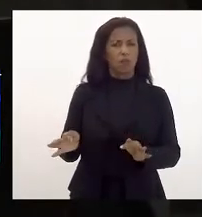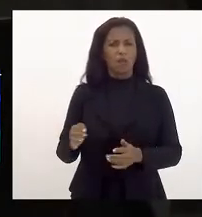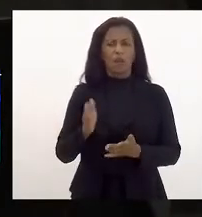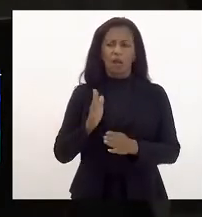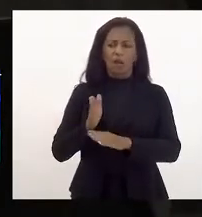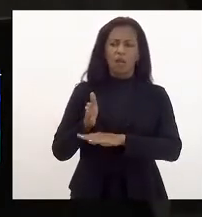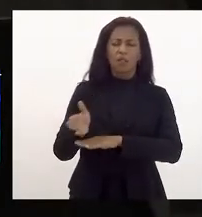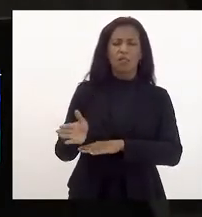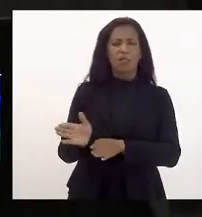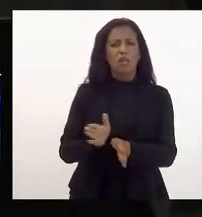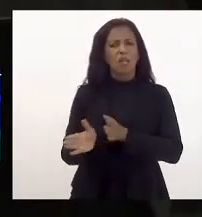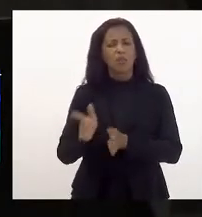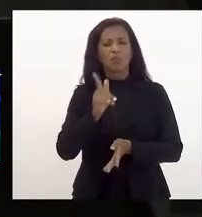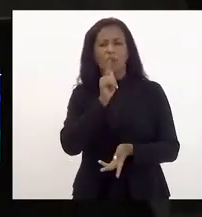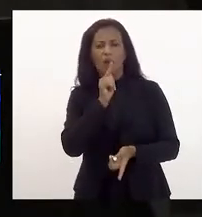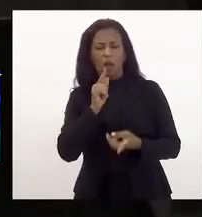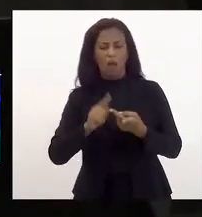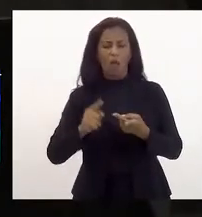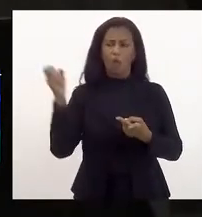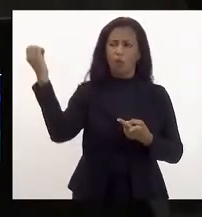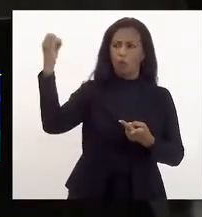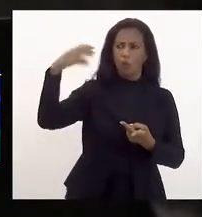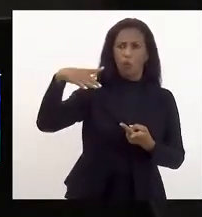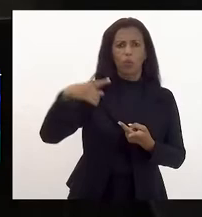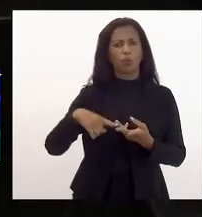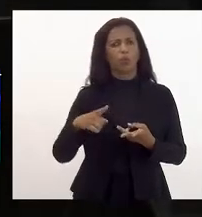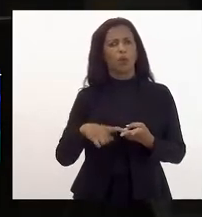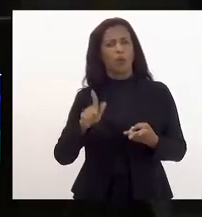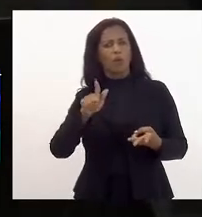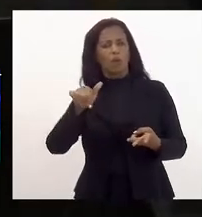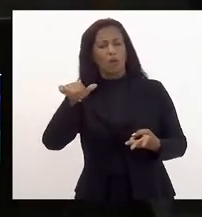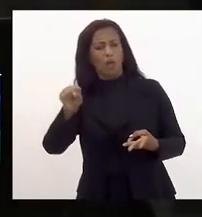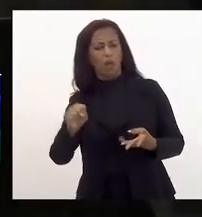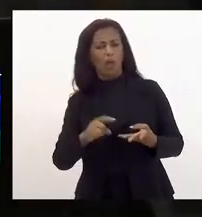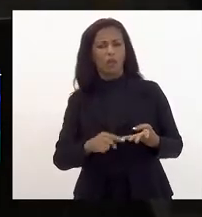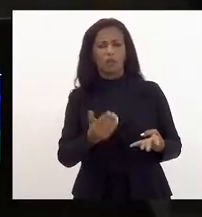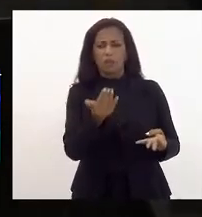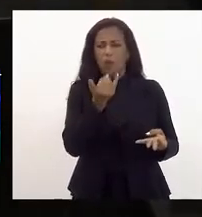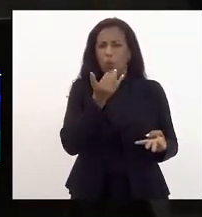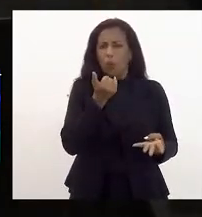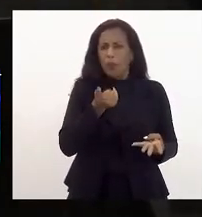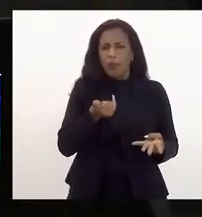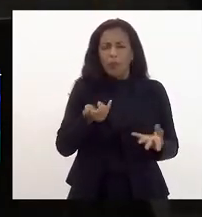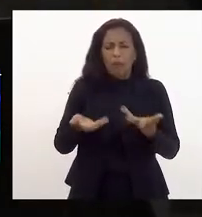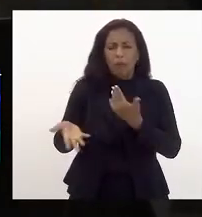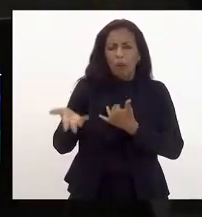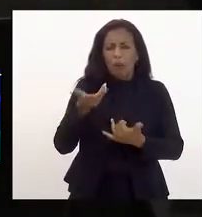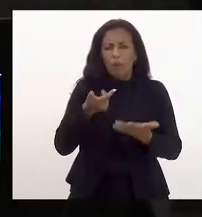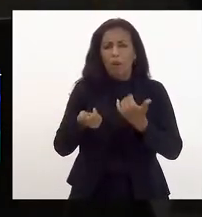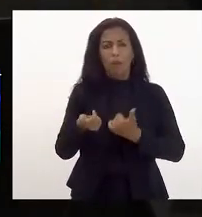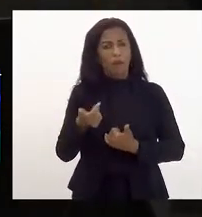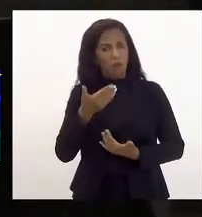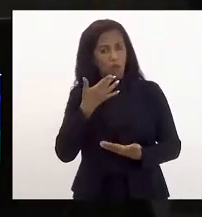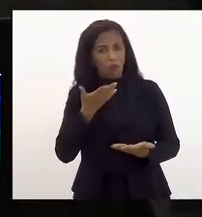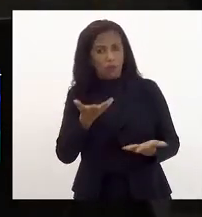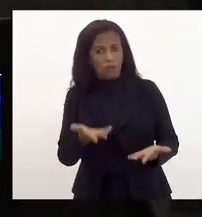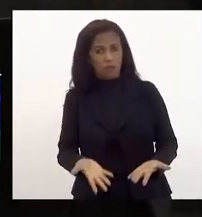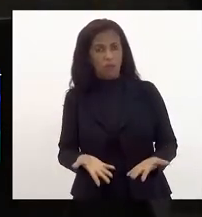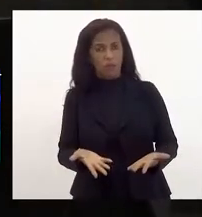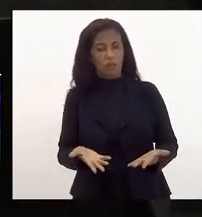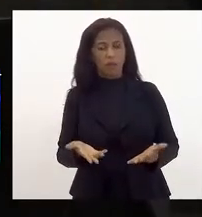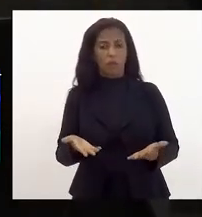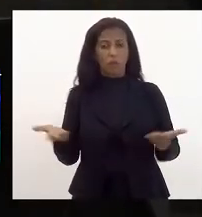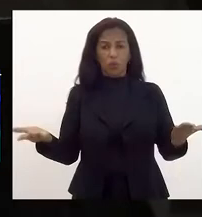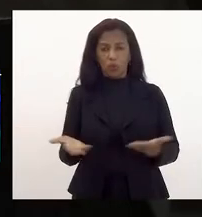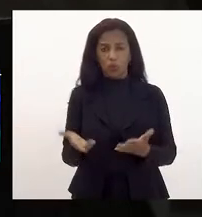água acesso a luz acesso ao gás acesso a comida ao alimento é disso que nós estamos falando e durante a